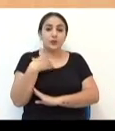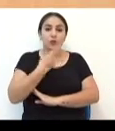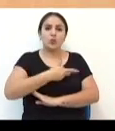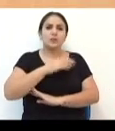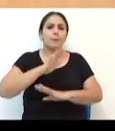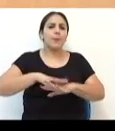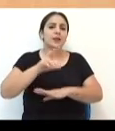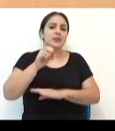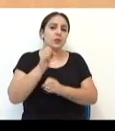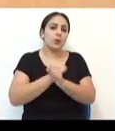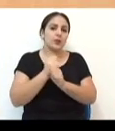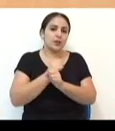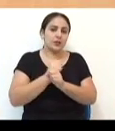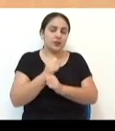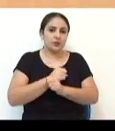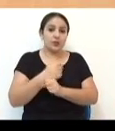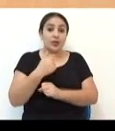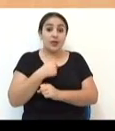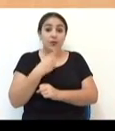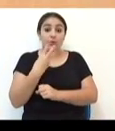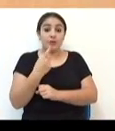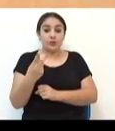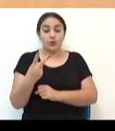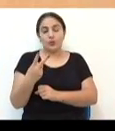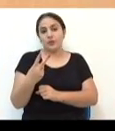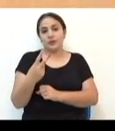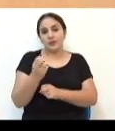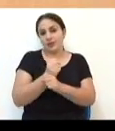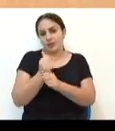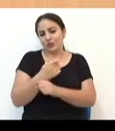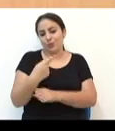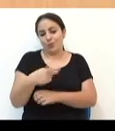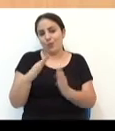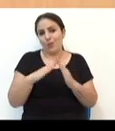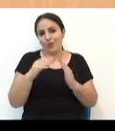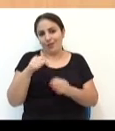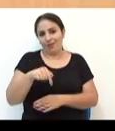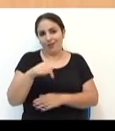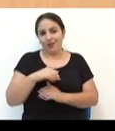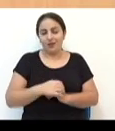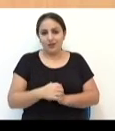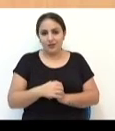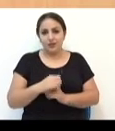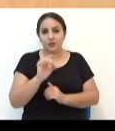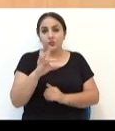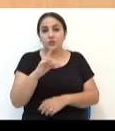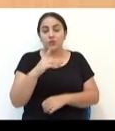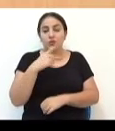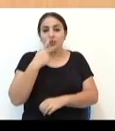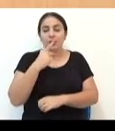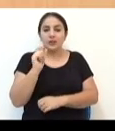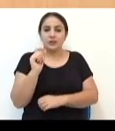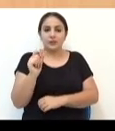50 anos, minha mãe mora lá, eu moro há 32 anos lá. Então só tenho que botar esses projetos,